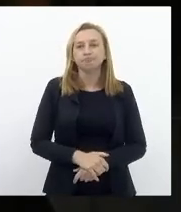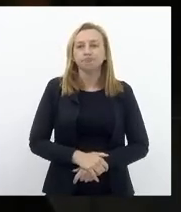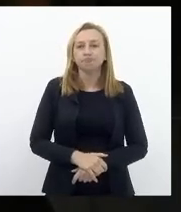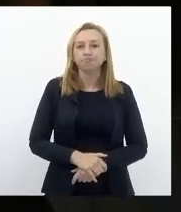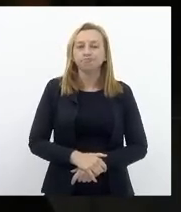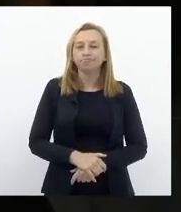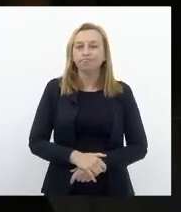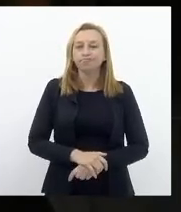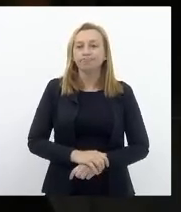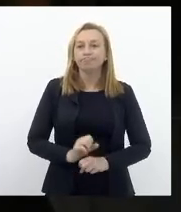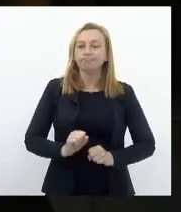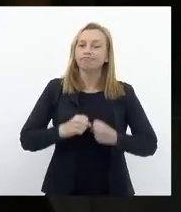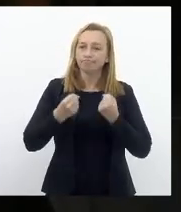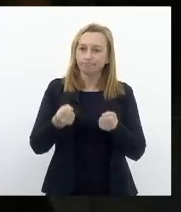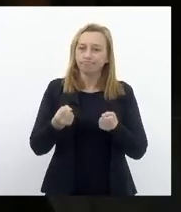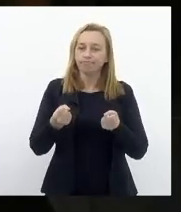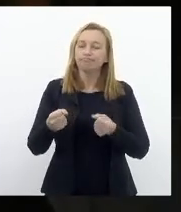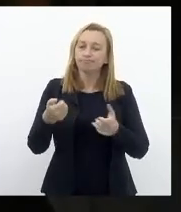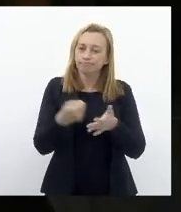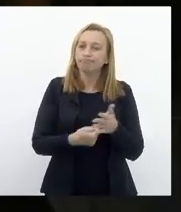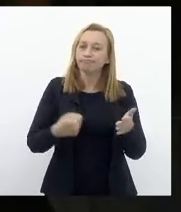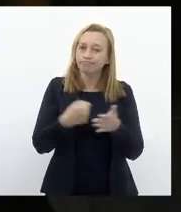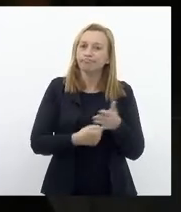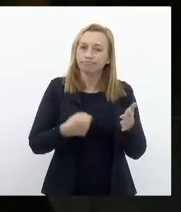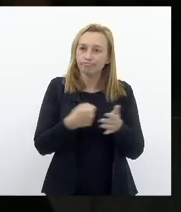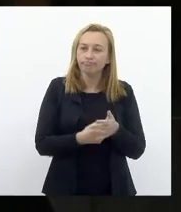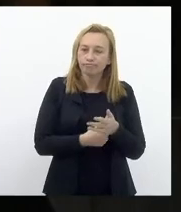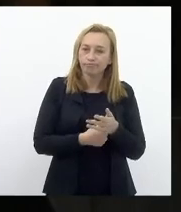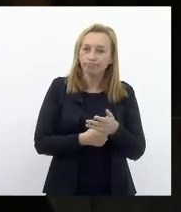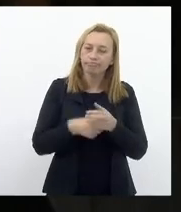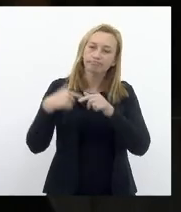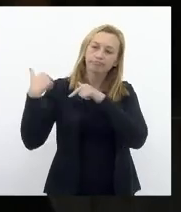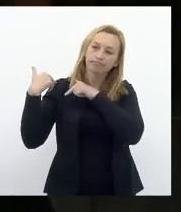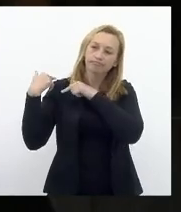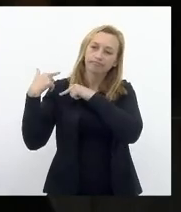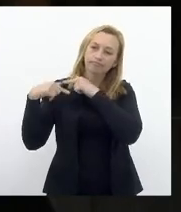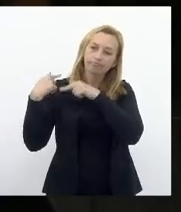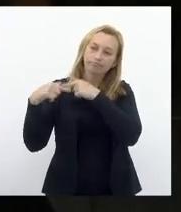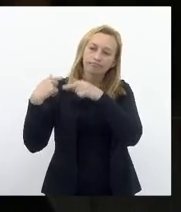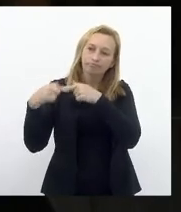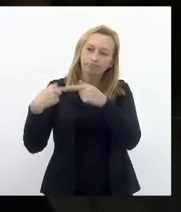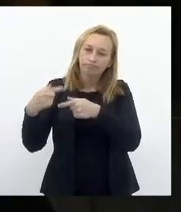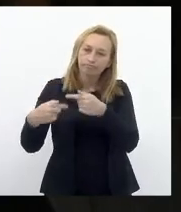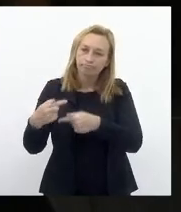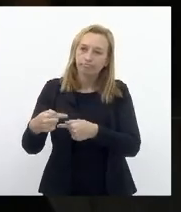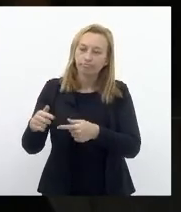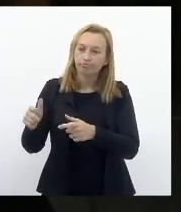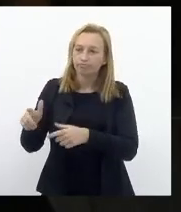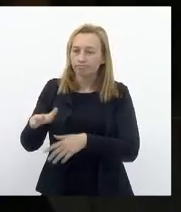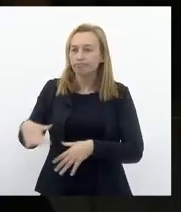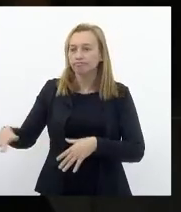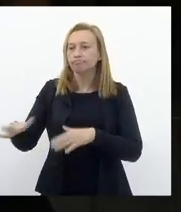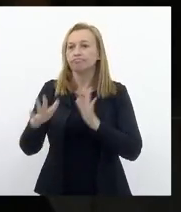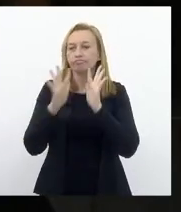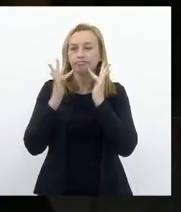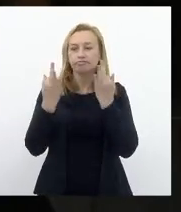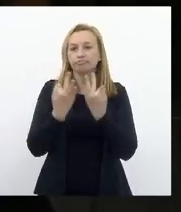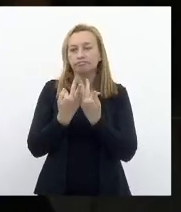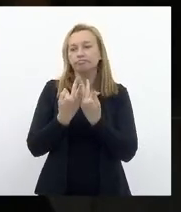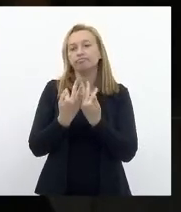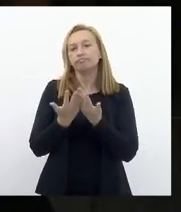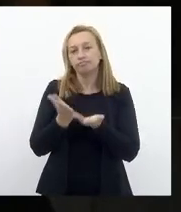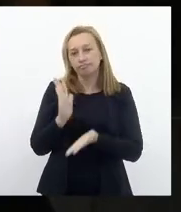fortalecer A luta Ancestral E bisecular Daquelas famílias Que estão ali Como eu disse Não vou